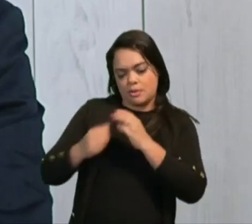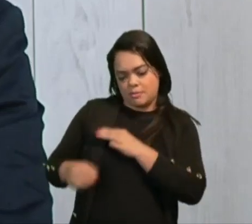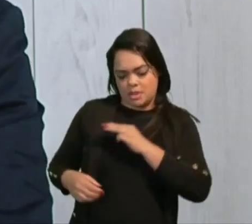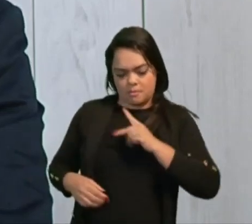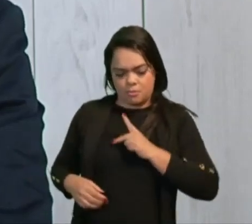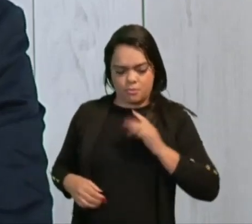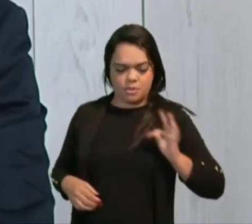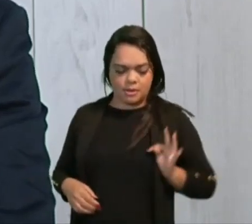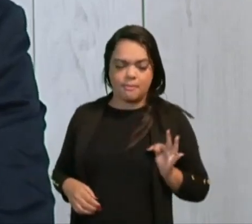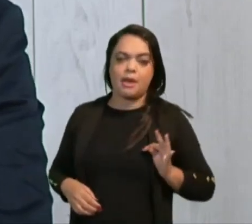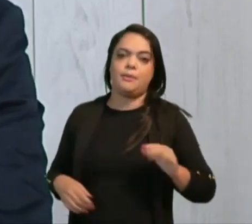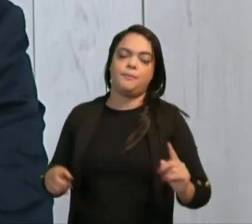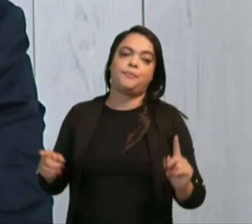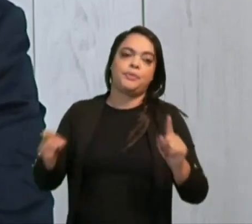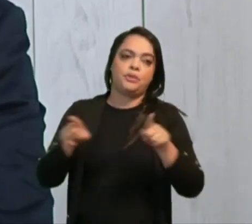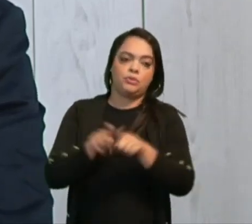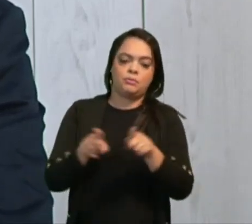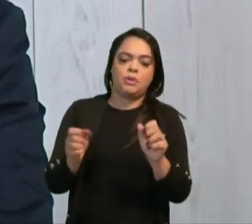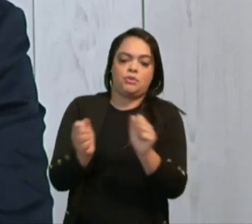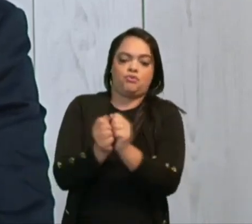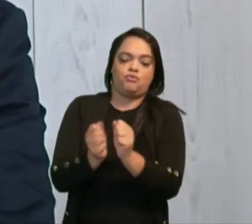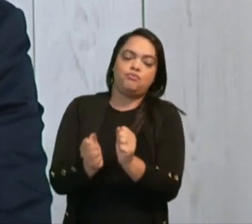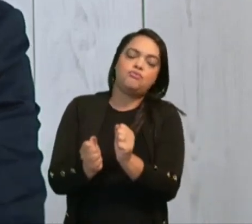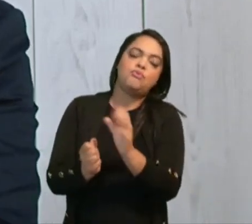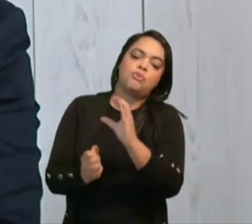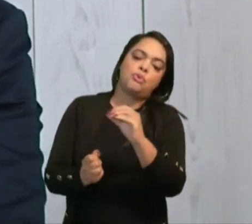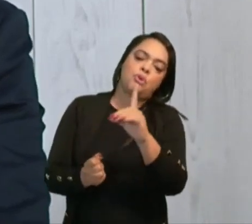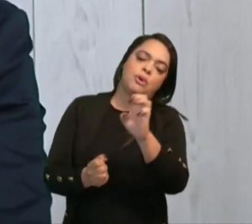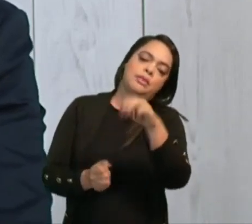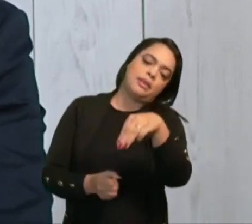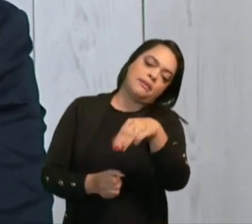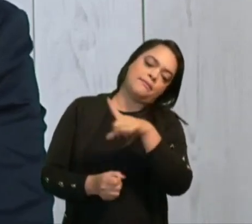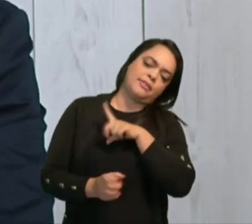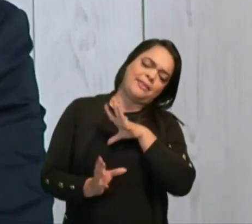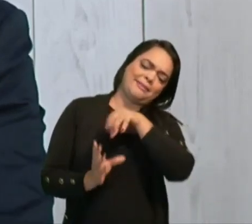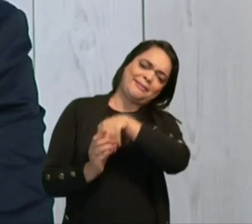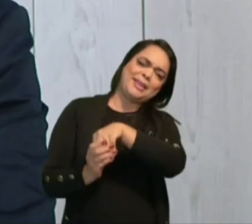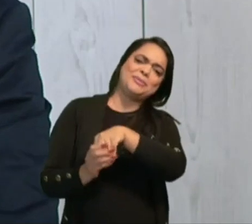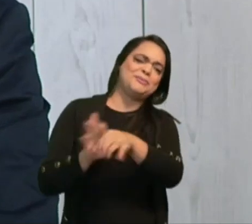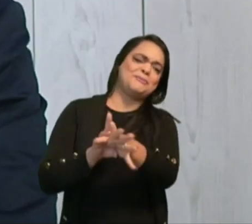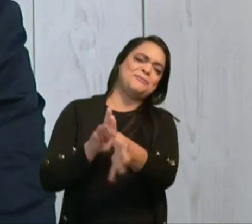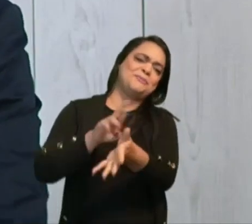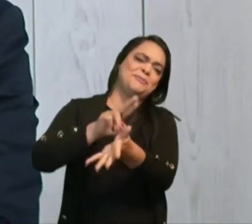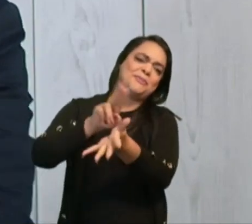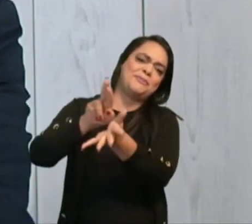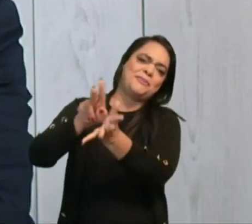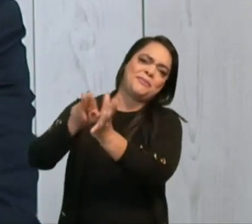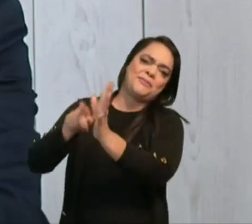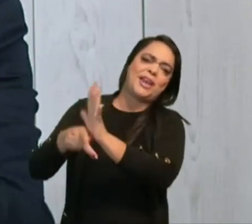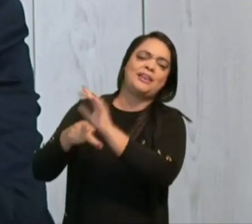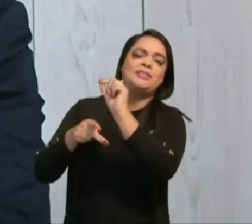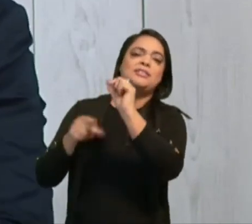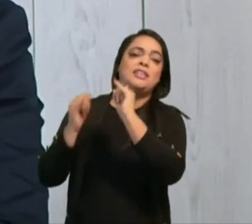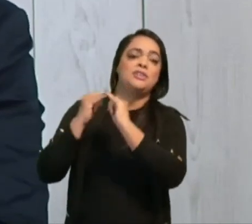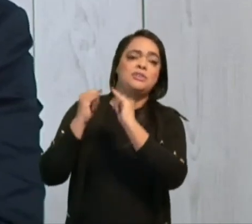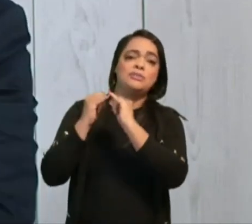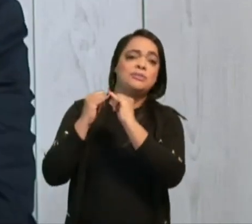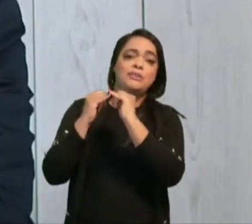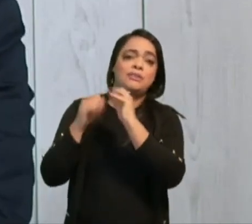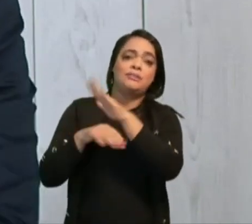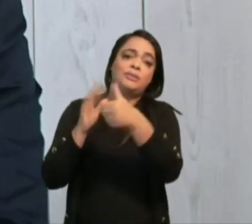Público do Trabalho, com o CODEM. Que congrega, como eu disse, diversas outras entidades. E todas essas entidades